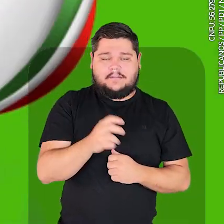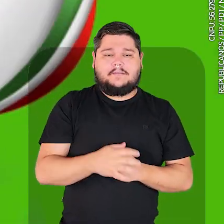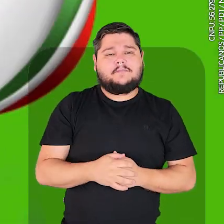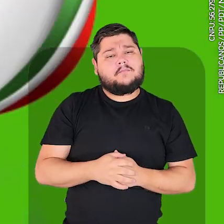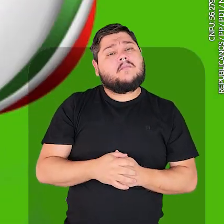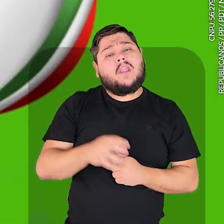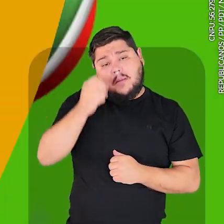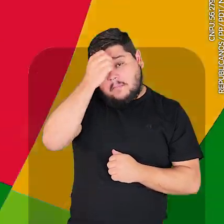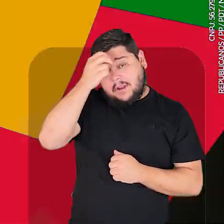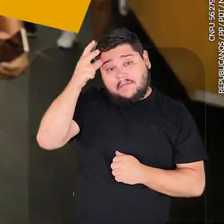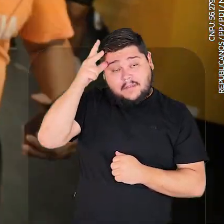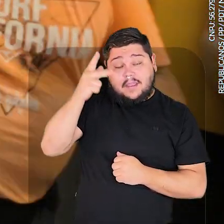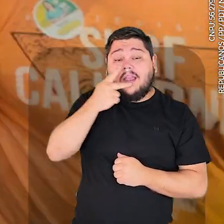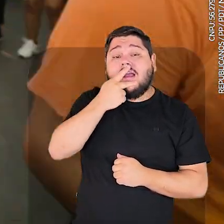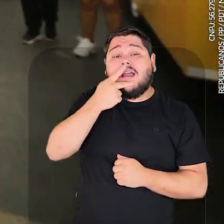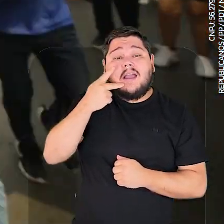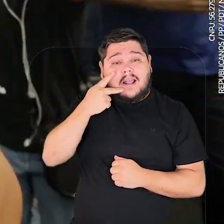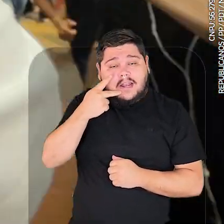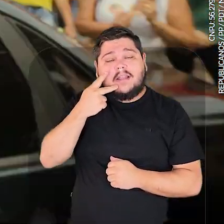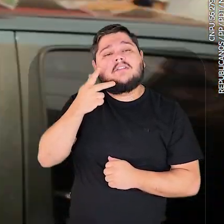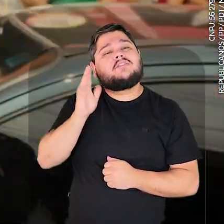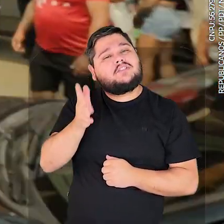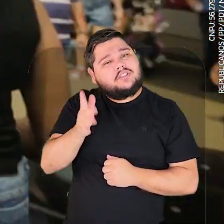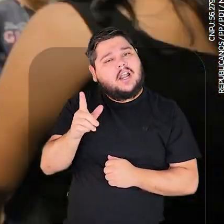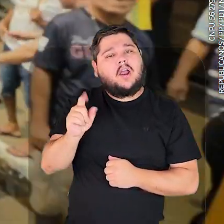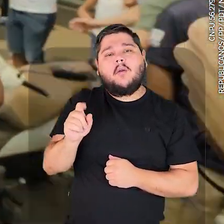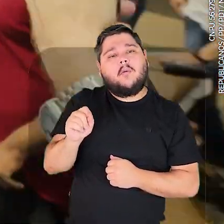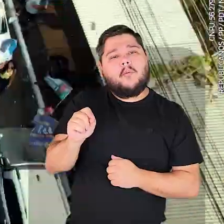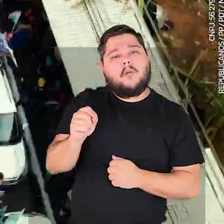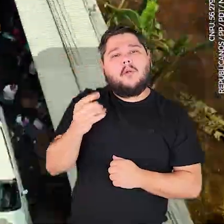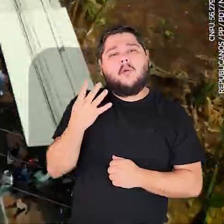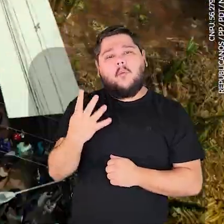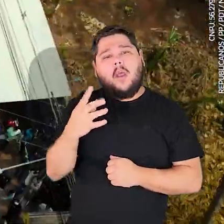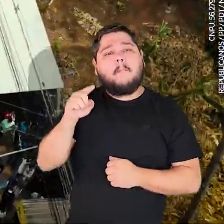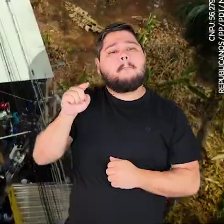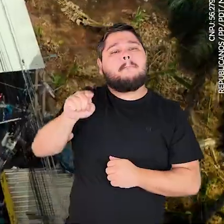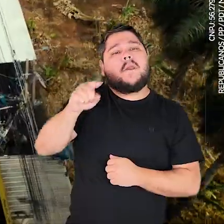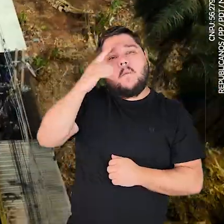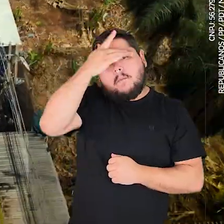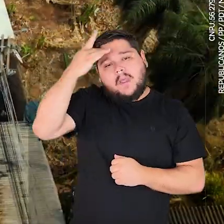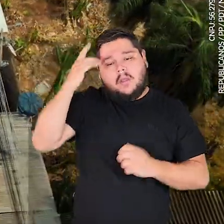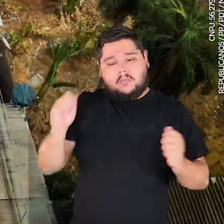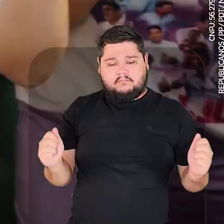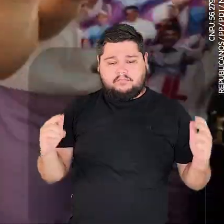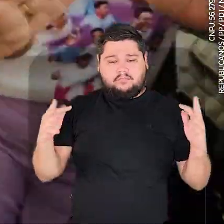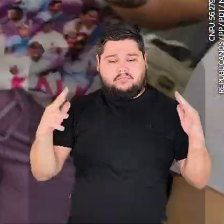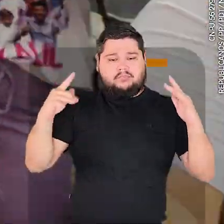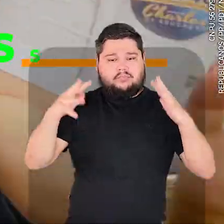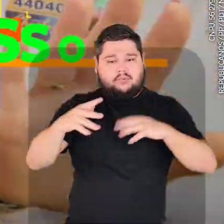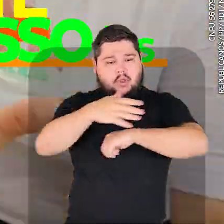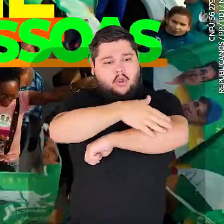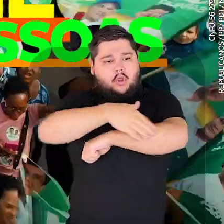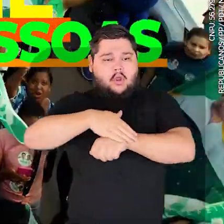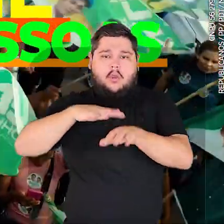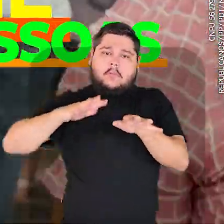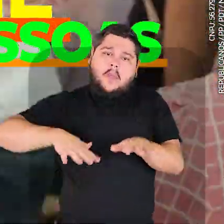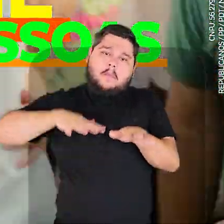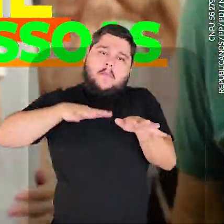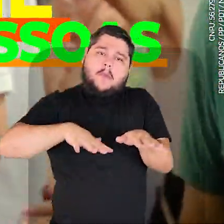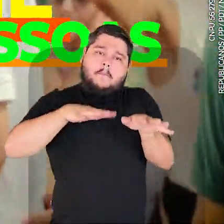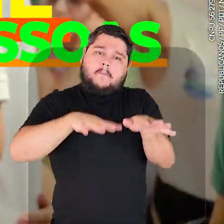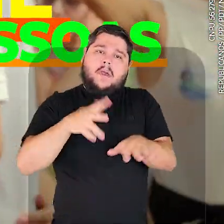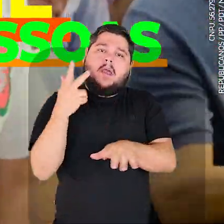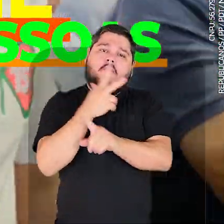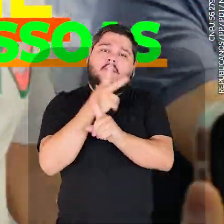15. Calil é 15. O prefeito Calil Baracate levou mais de